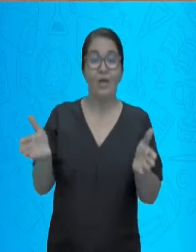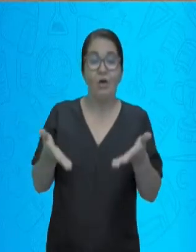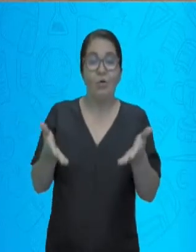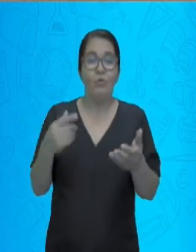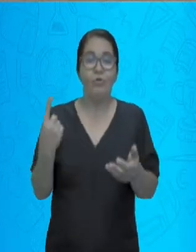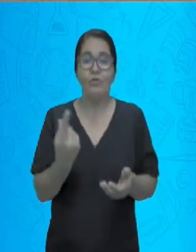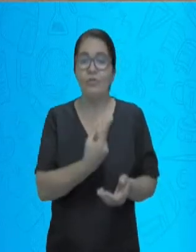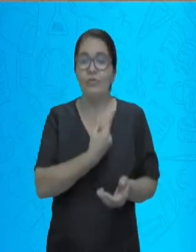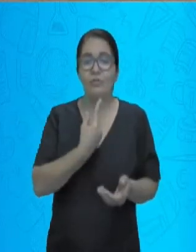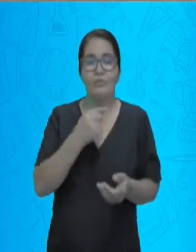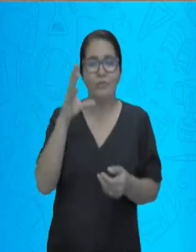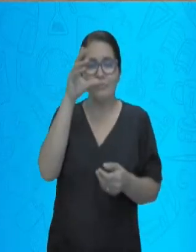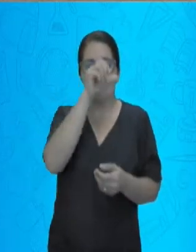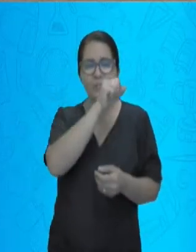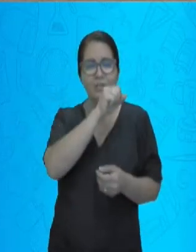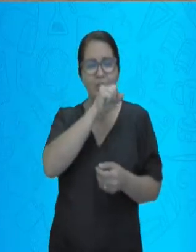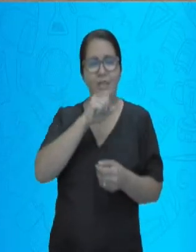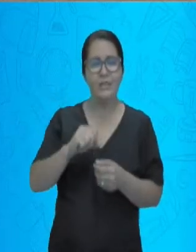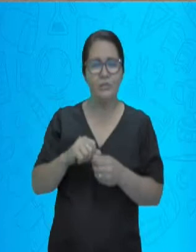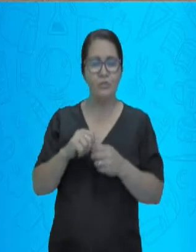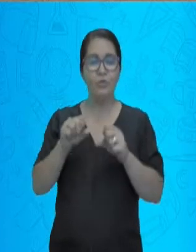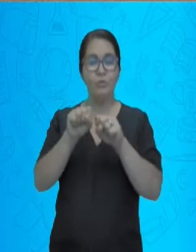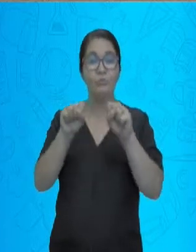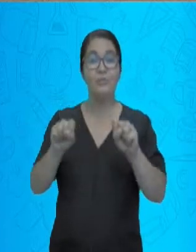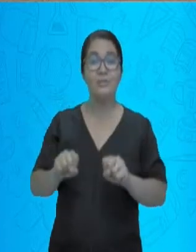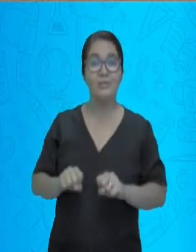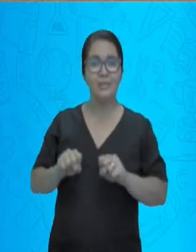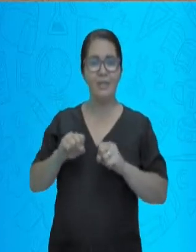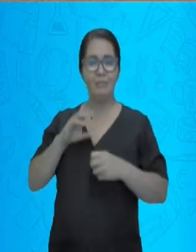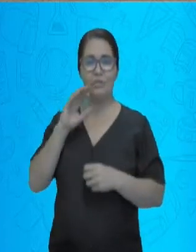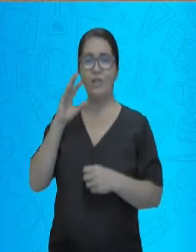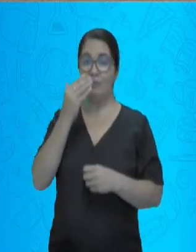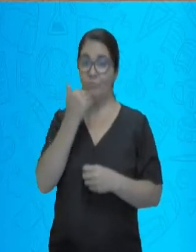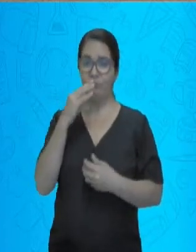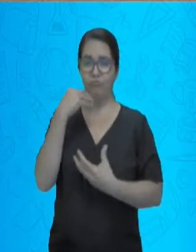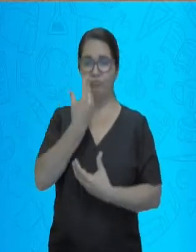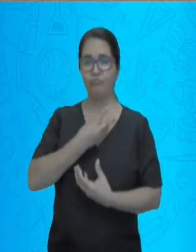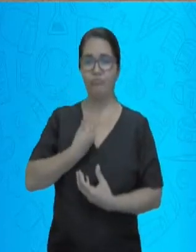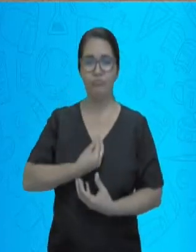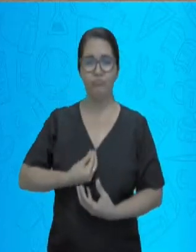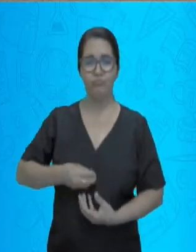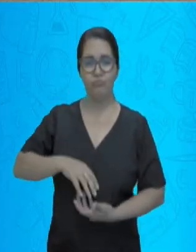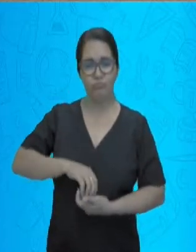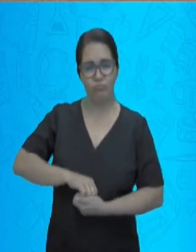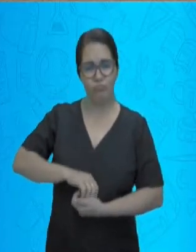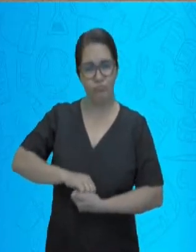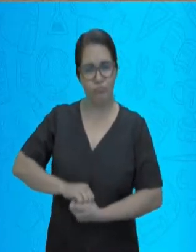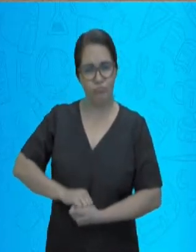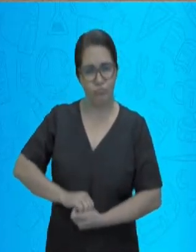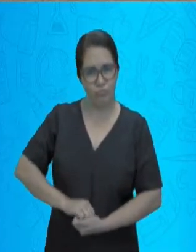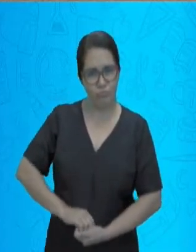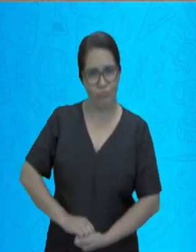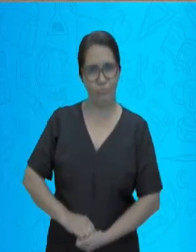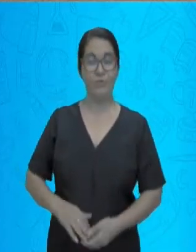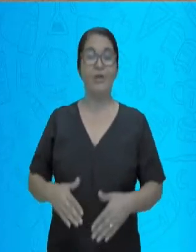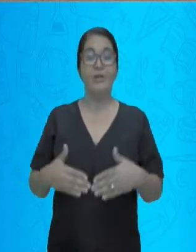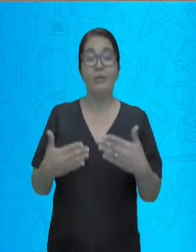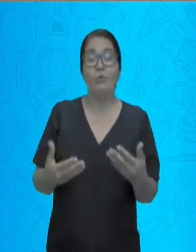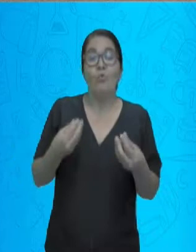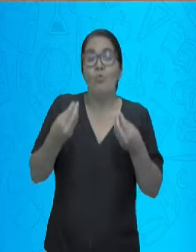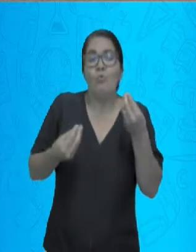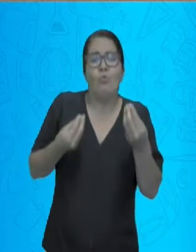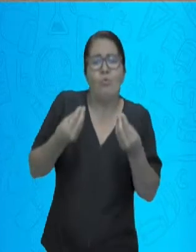O sistema digestório, ele está relacionado aos nossos alimentos, a nossa alimentação, a forma com que nós nos